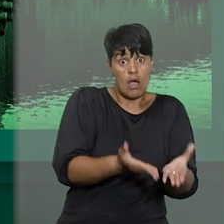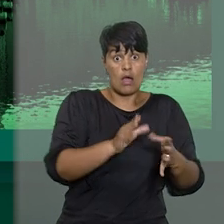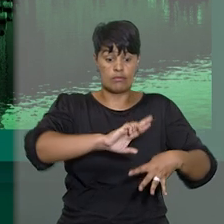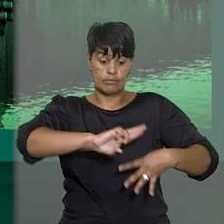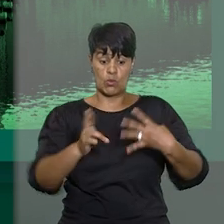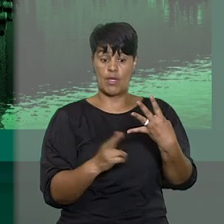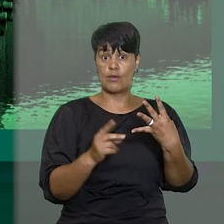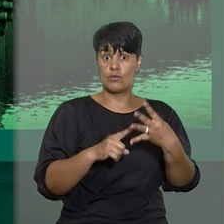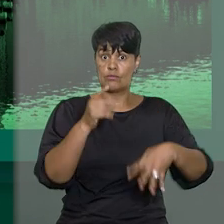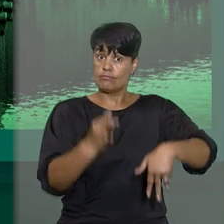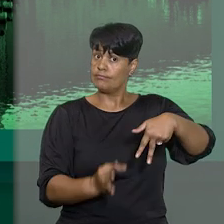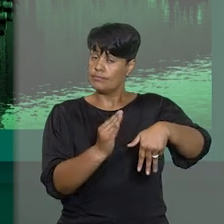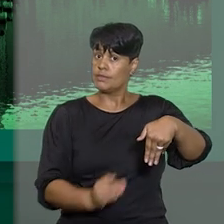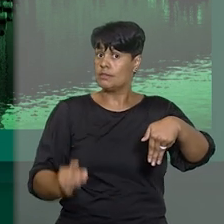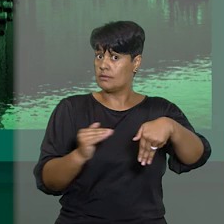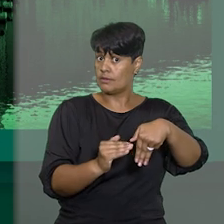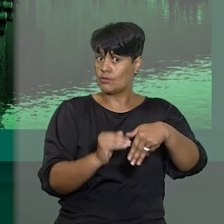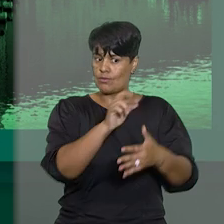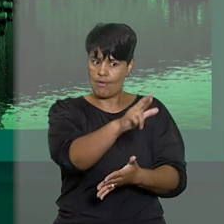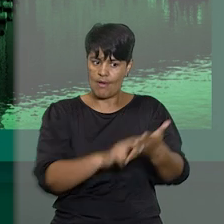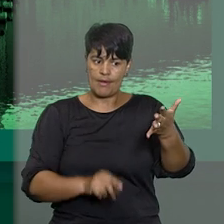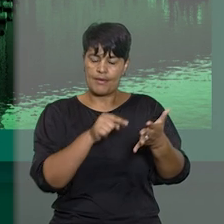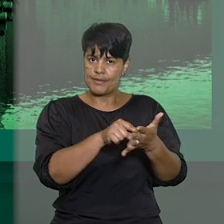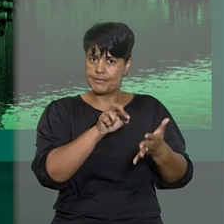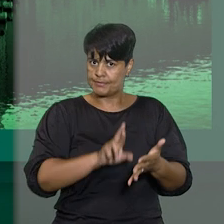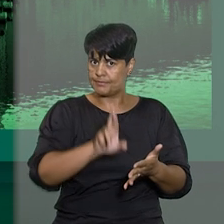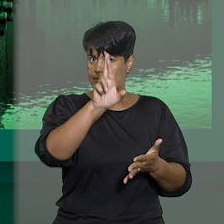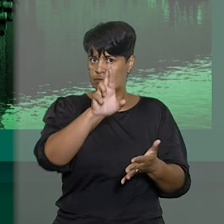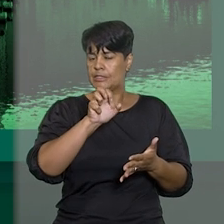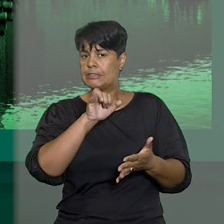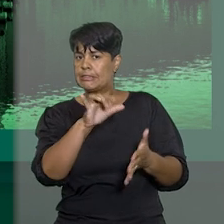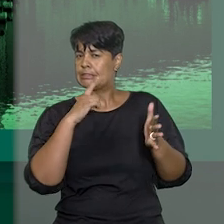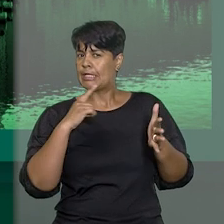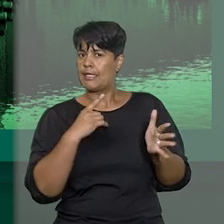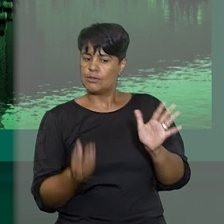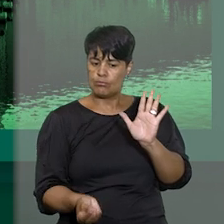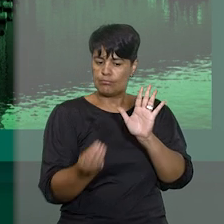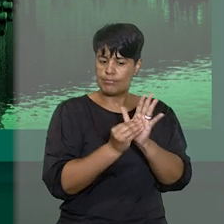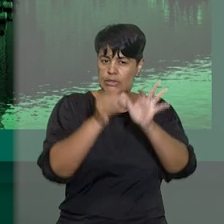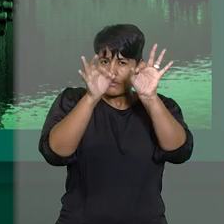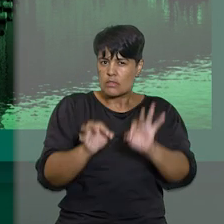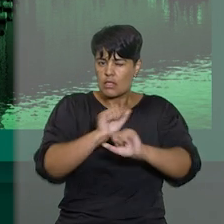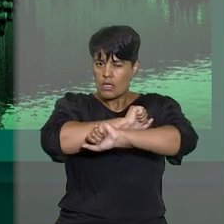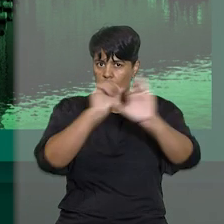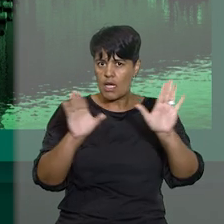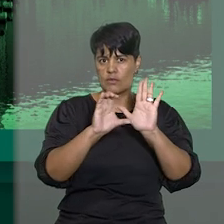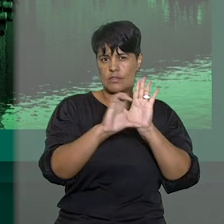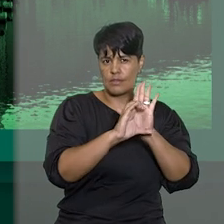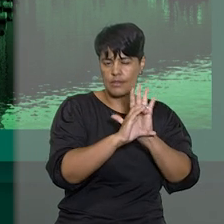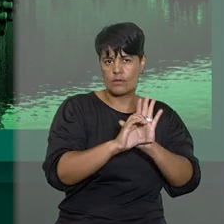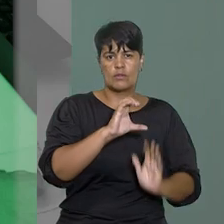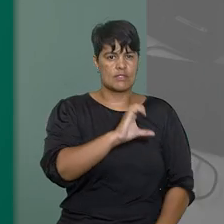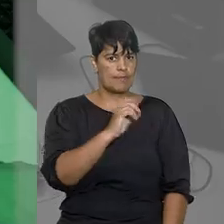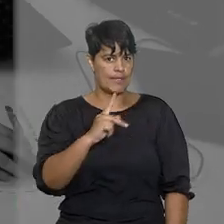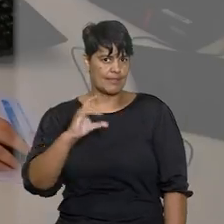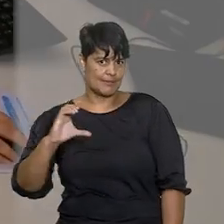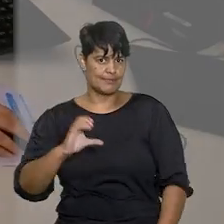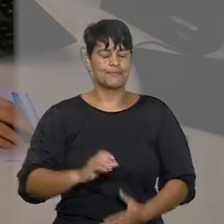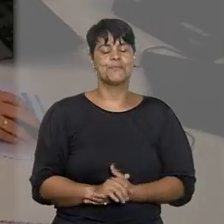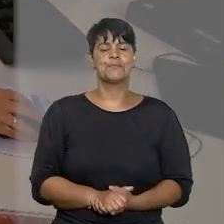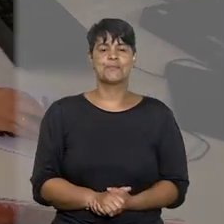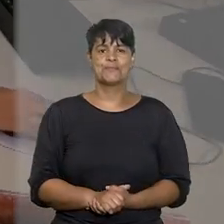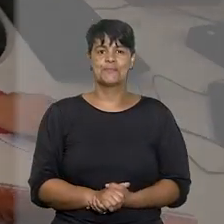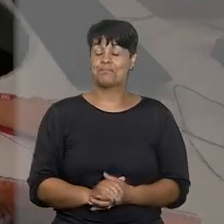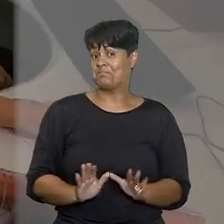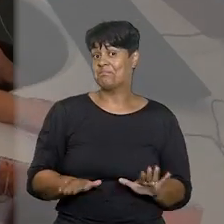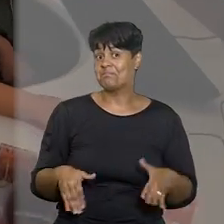ministros relatores, nas hipóteses expressamente previstas no Código de Processo Civil. Ou